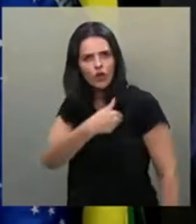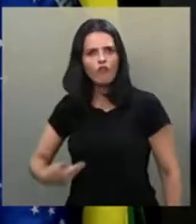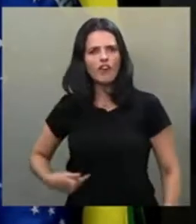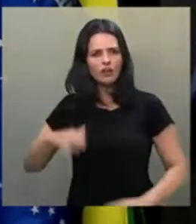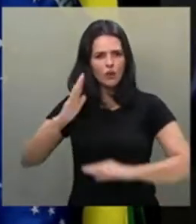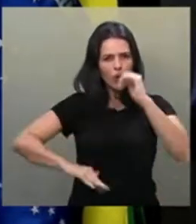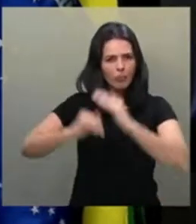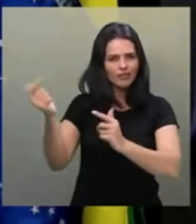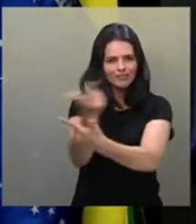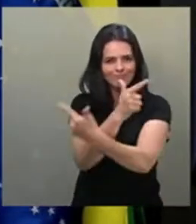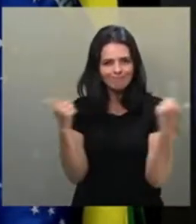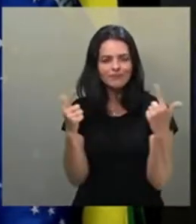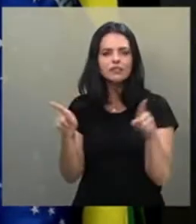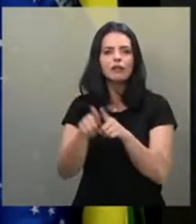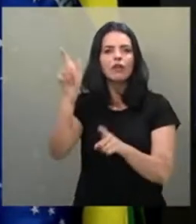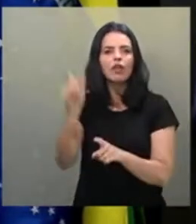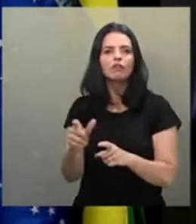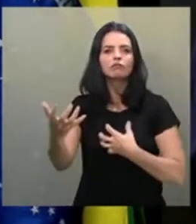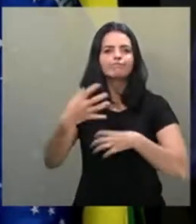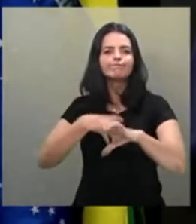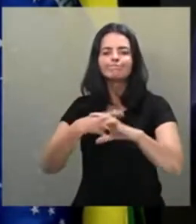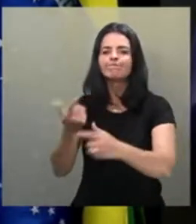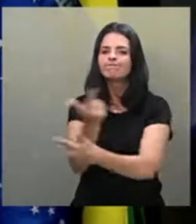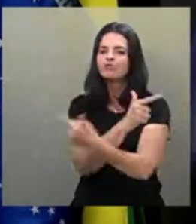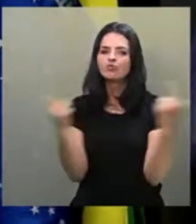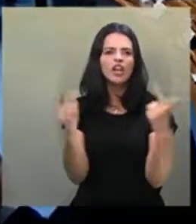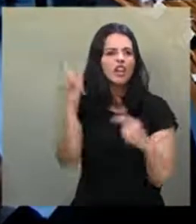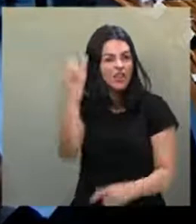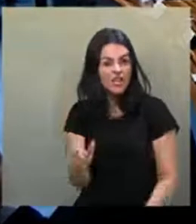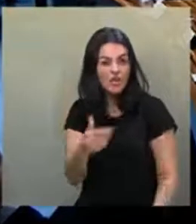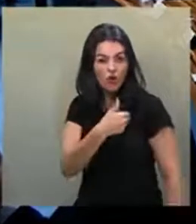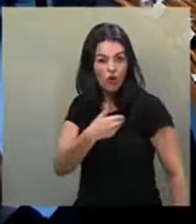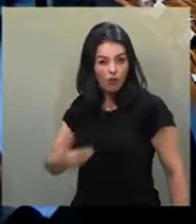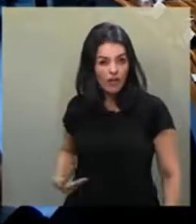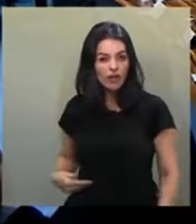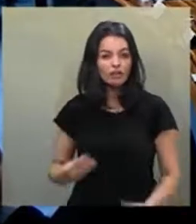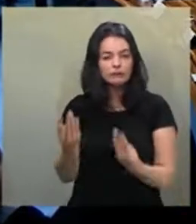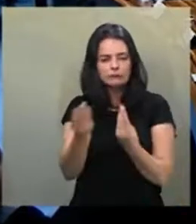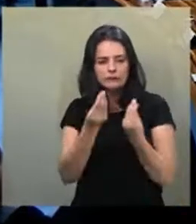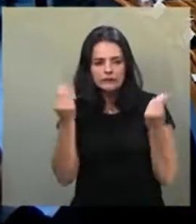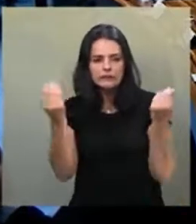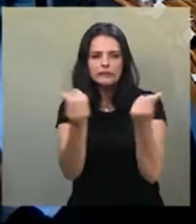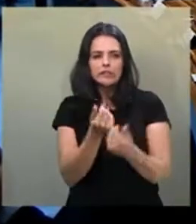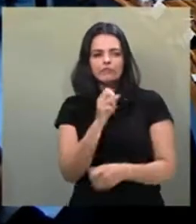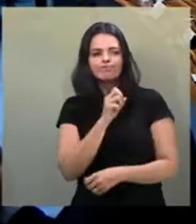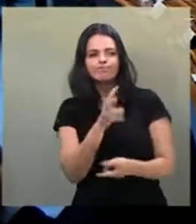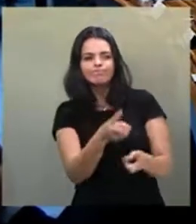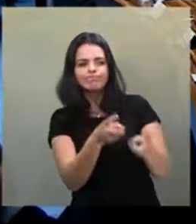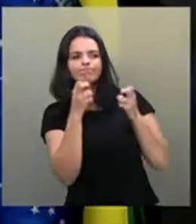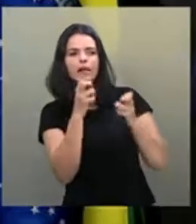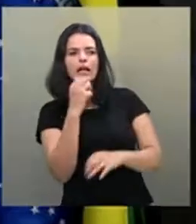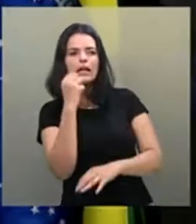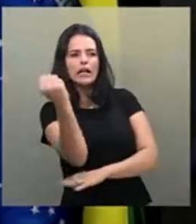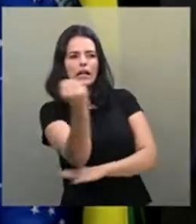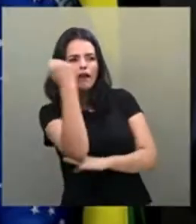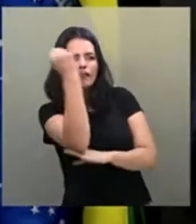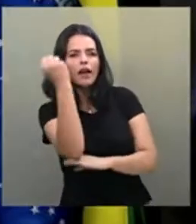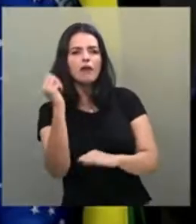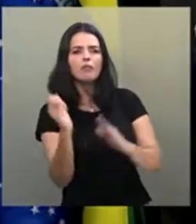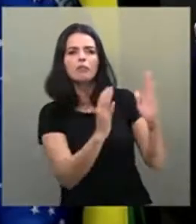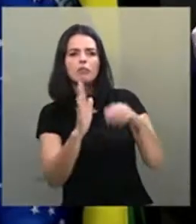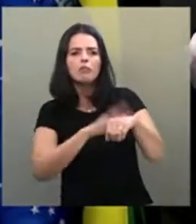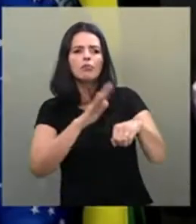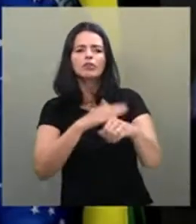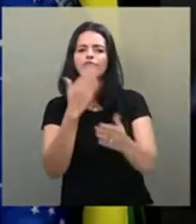incompetente, mas insensível, que não teve a capacidade de olhar a gravidade do momento, independentemente de